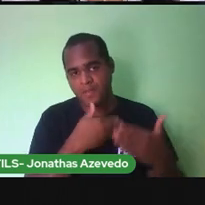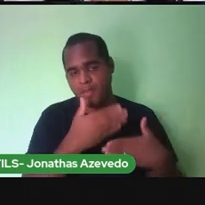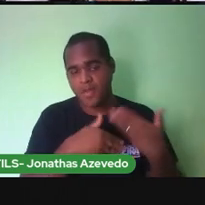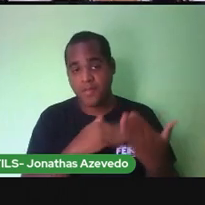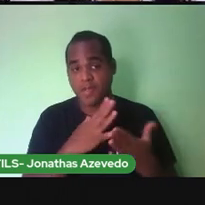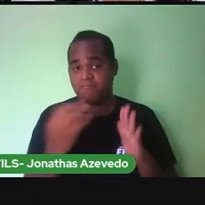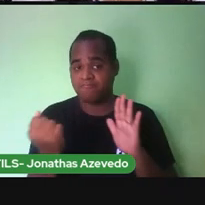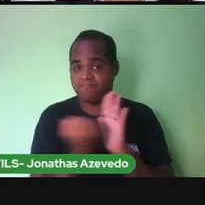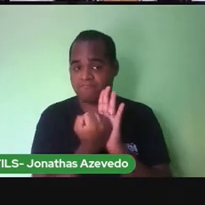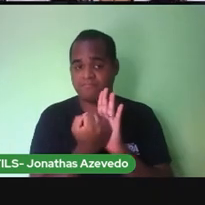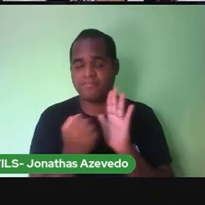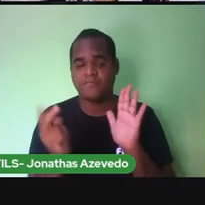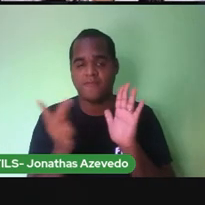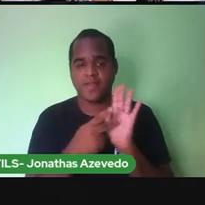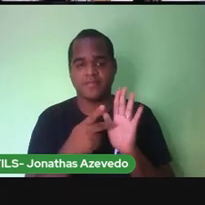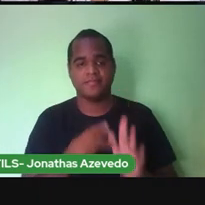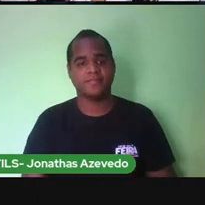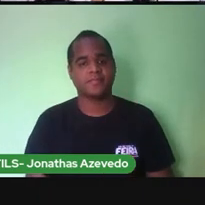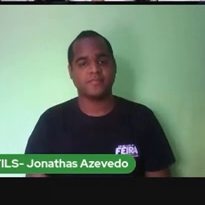oficiais.